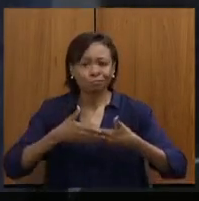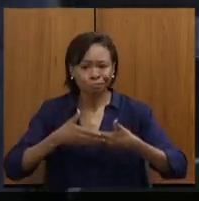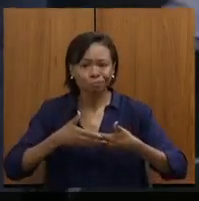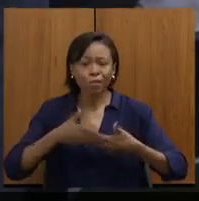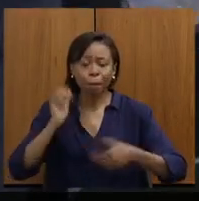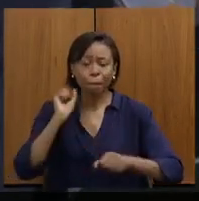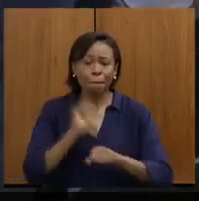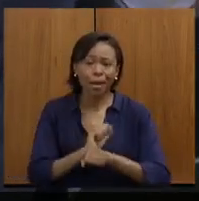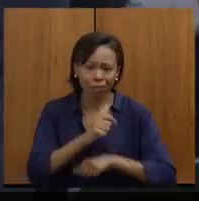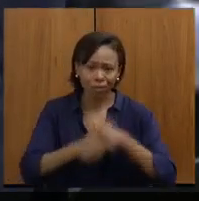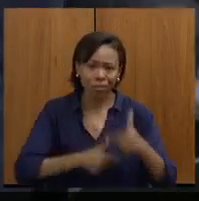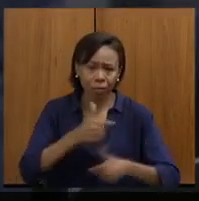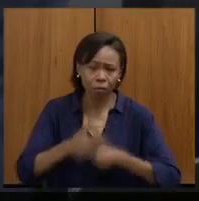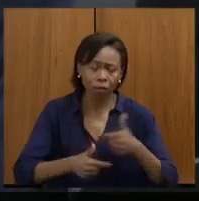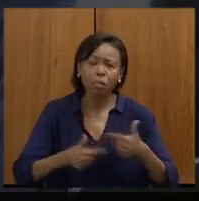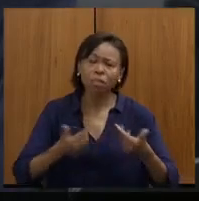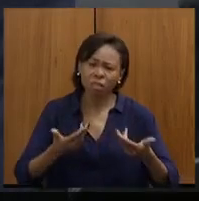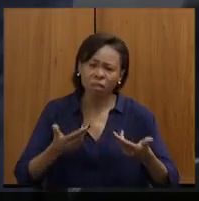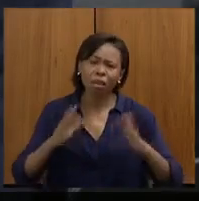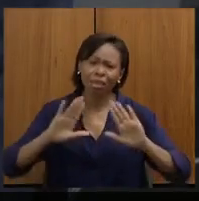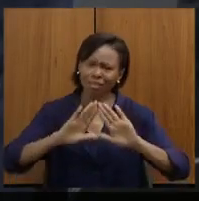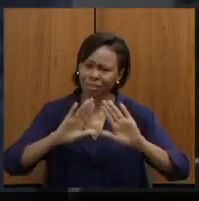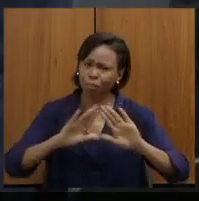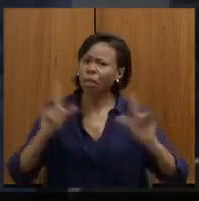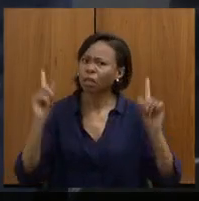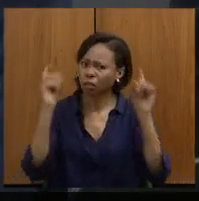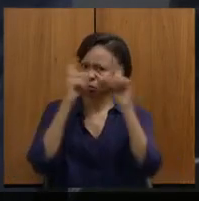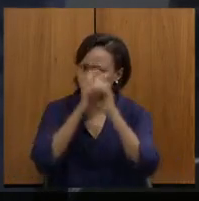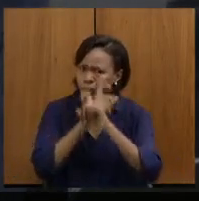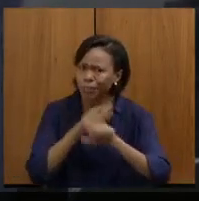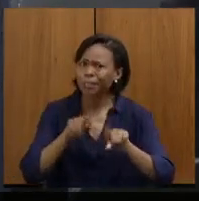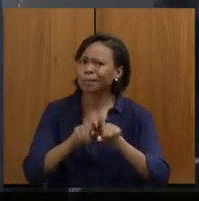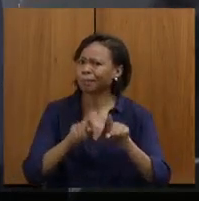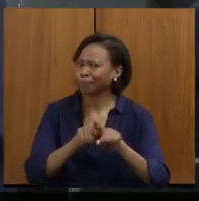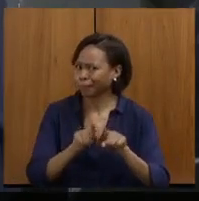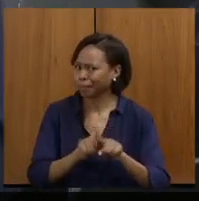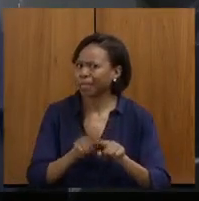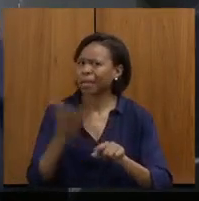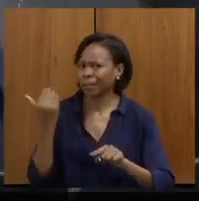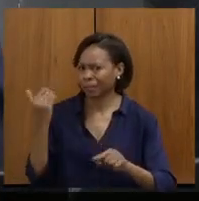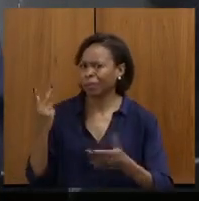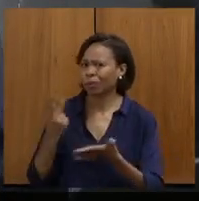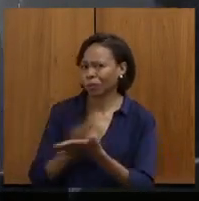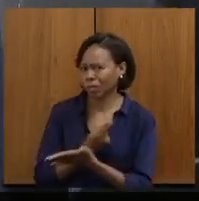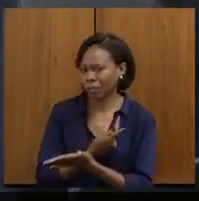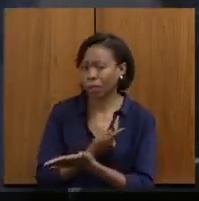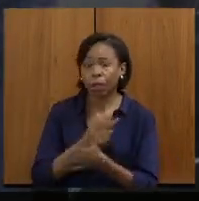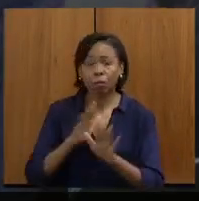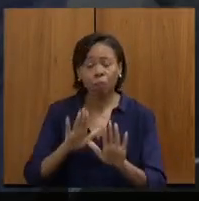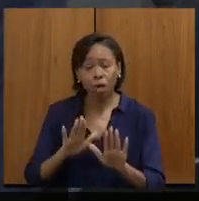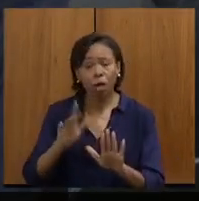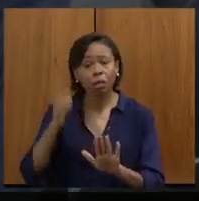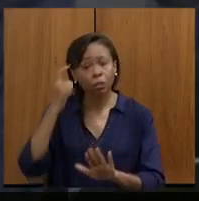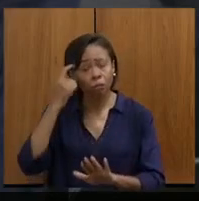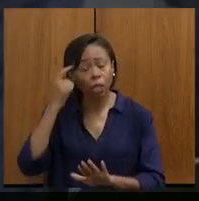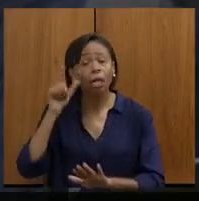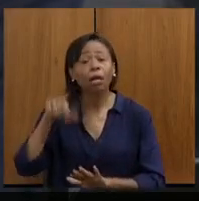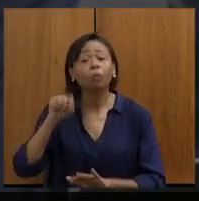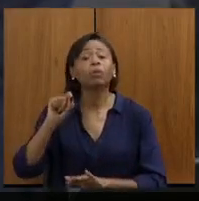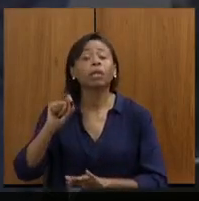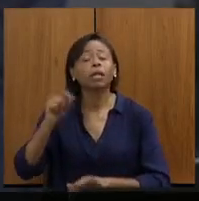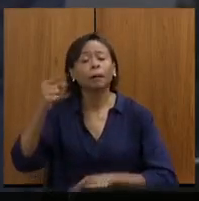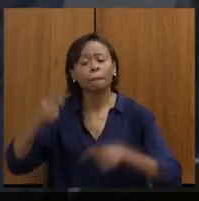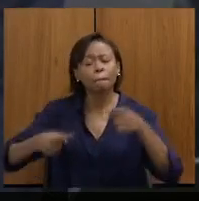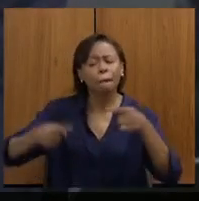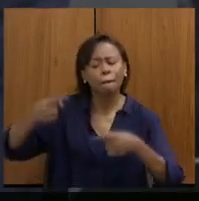de fato, assim, era difícil para a Assembleia também, não era fácil naquele momento. Mas a ideia é fazer discussão a respeito do